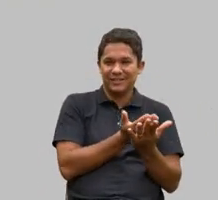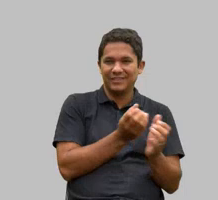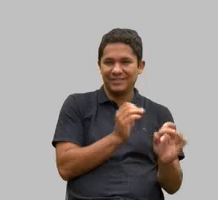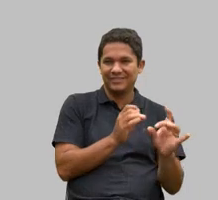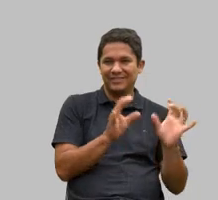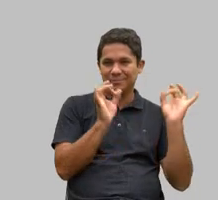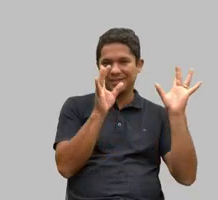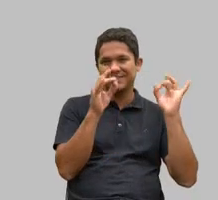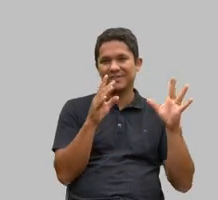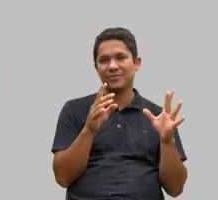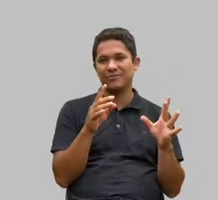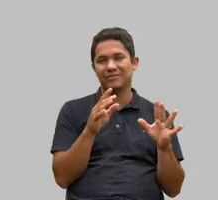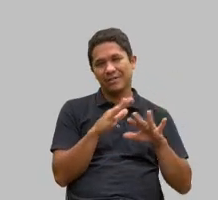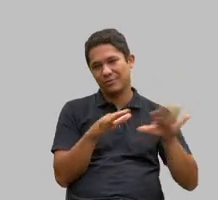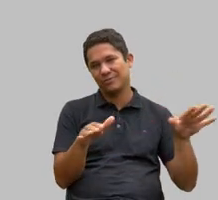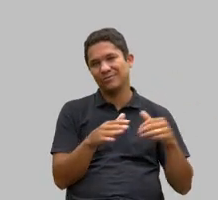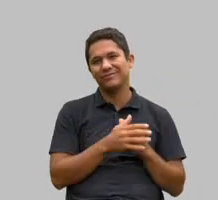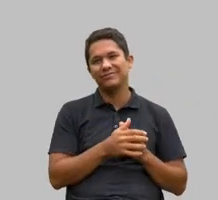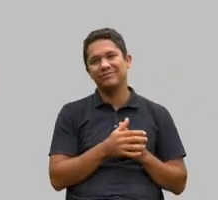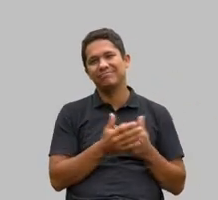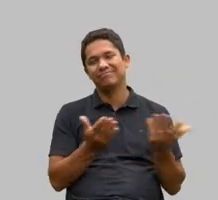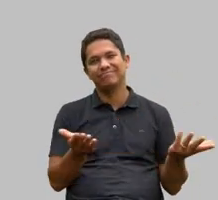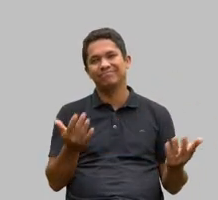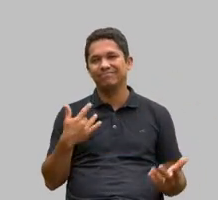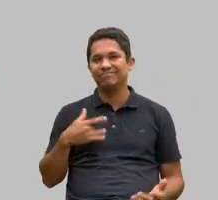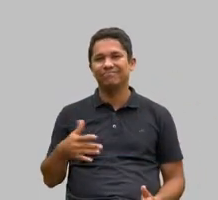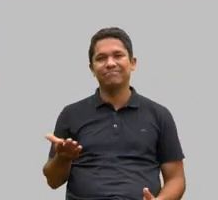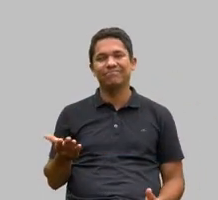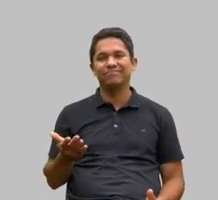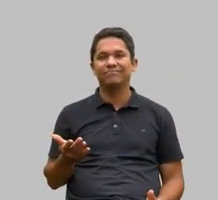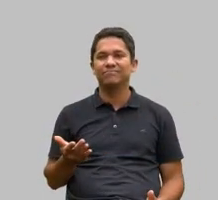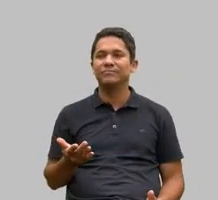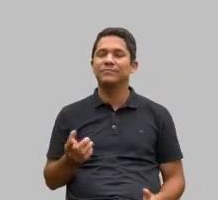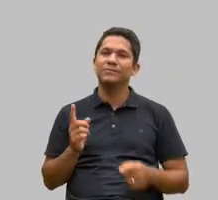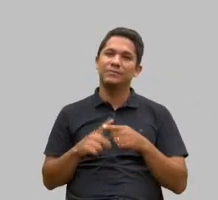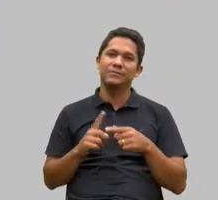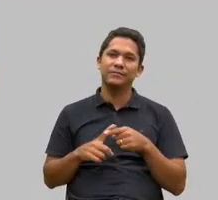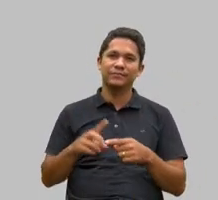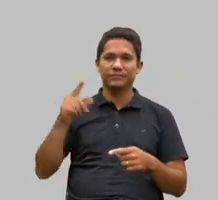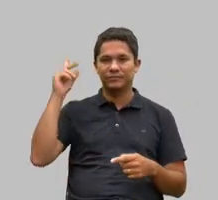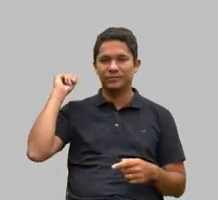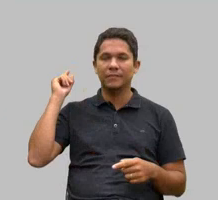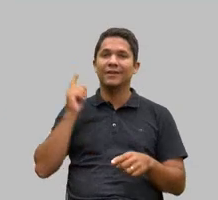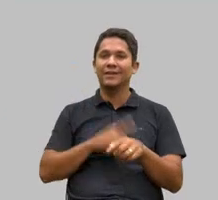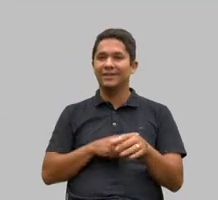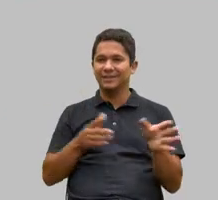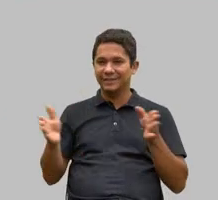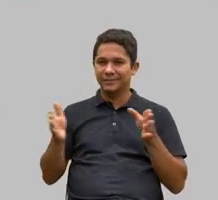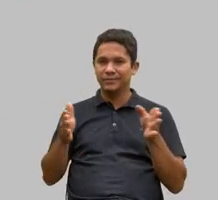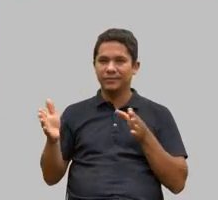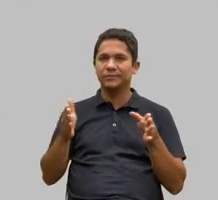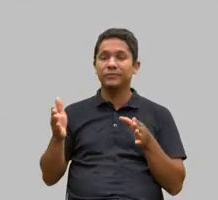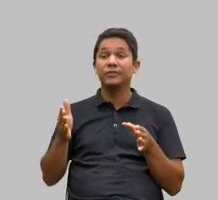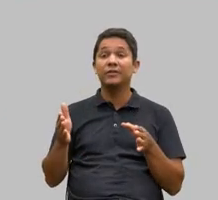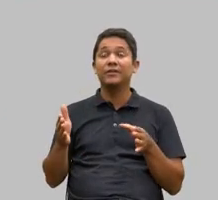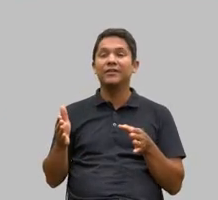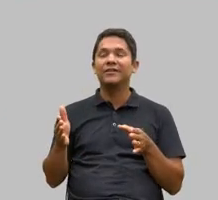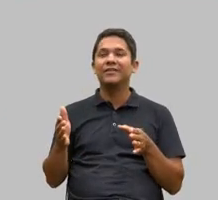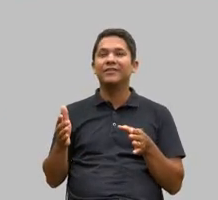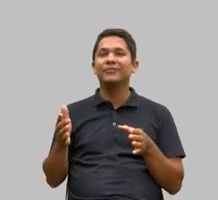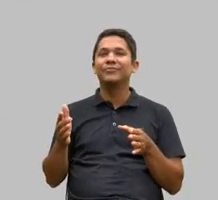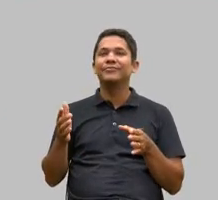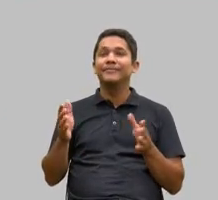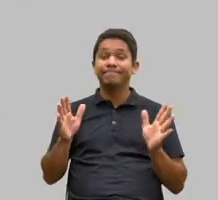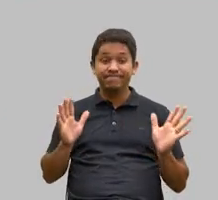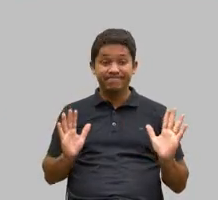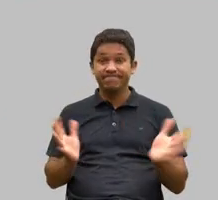verdade era nós estávamos vivendo naquele momento a maior ênfase